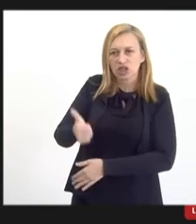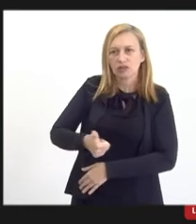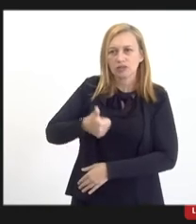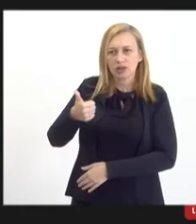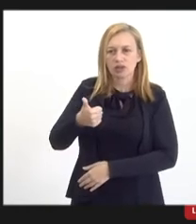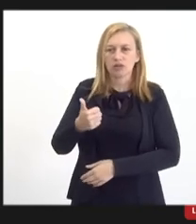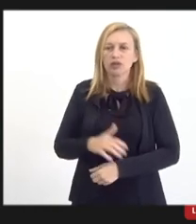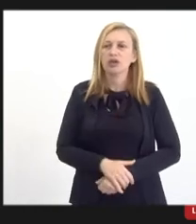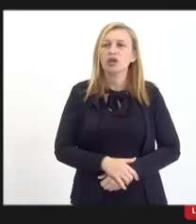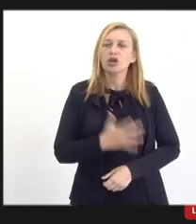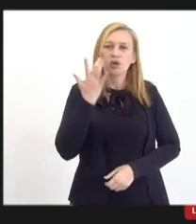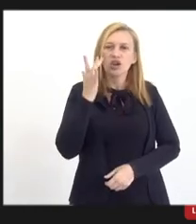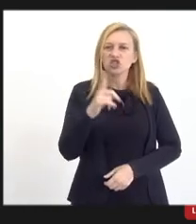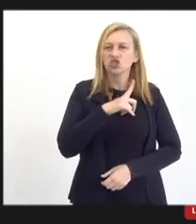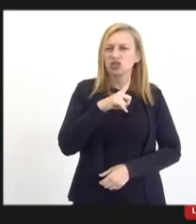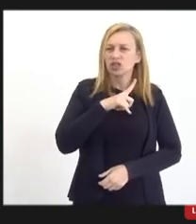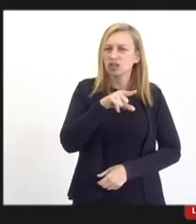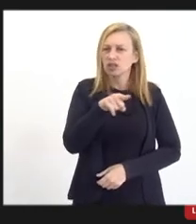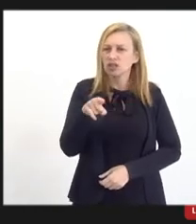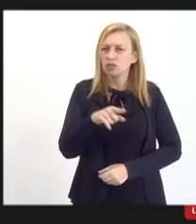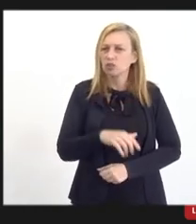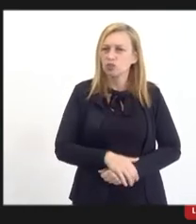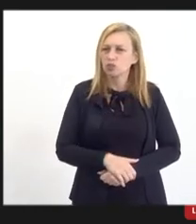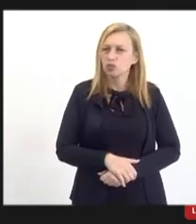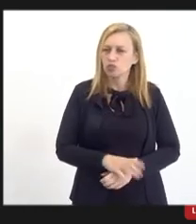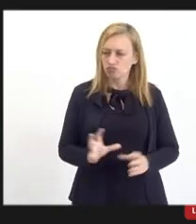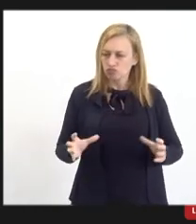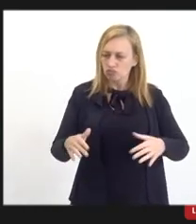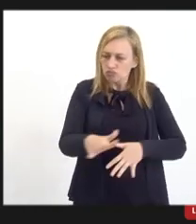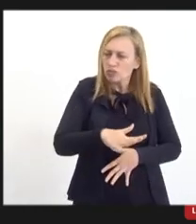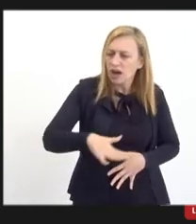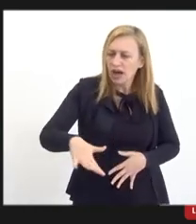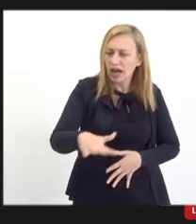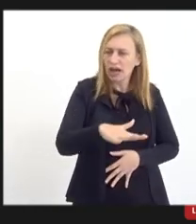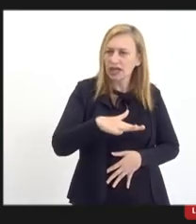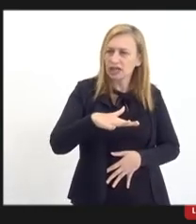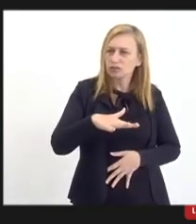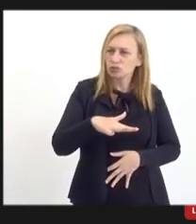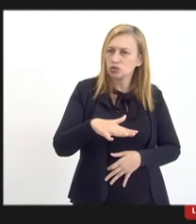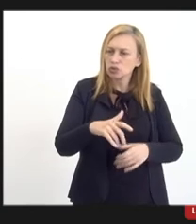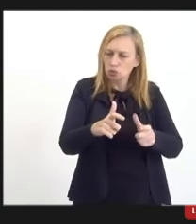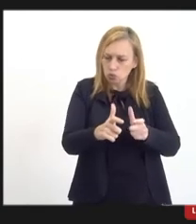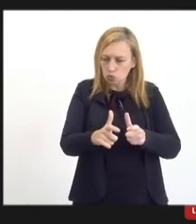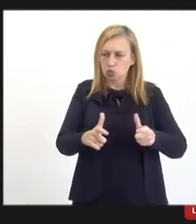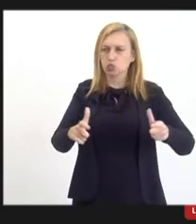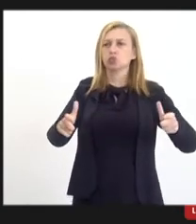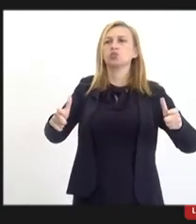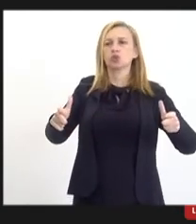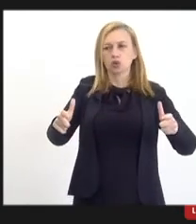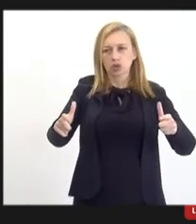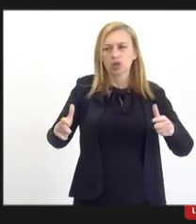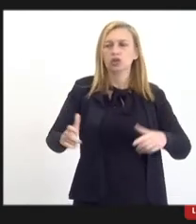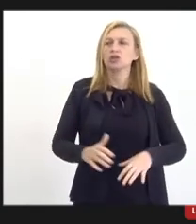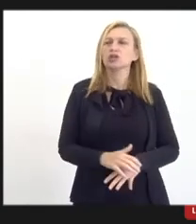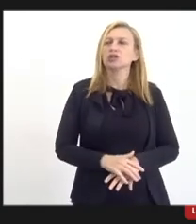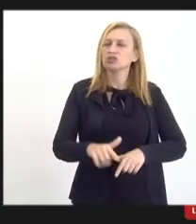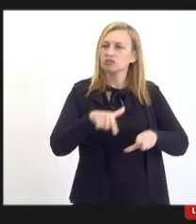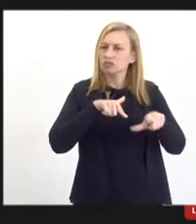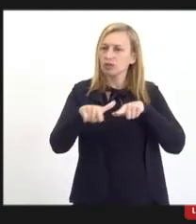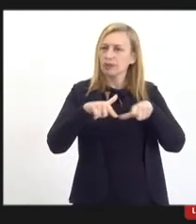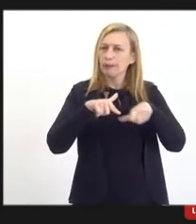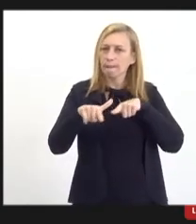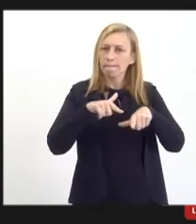acho que a gente tem aí um campo muito amplo de trabalho,